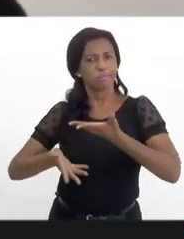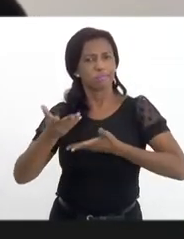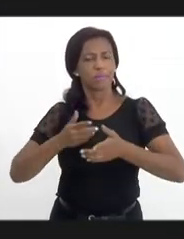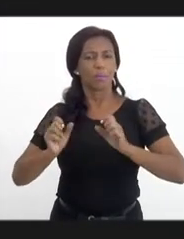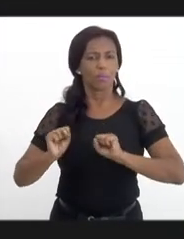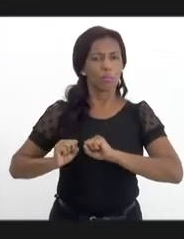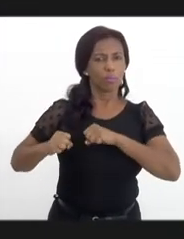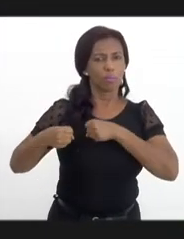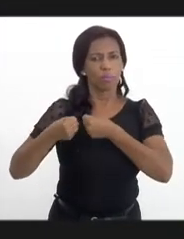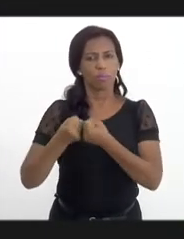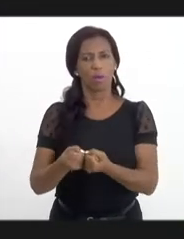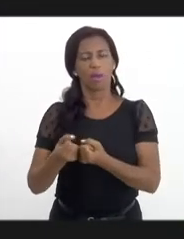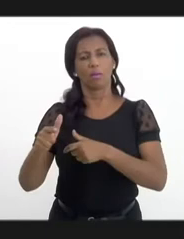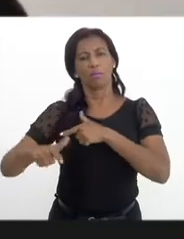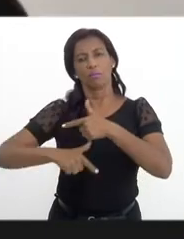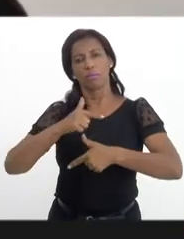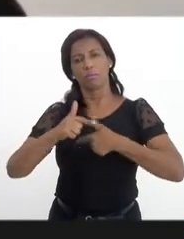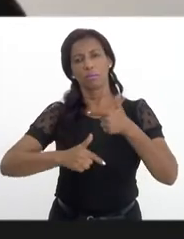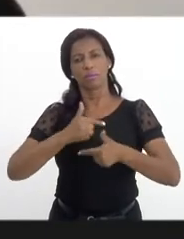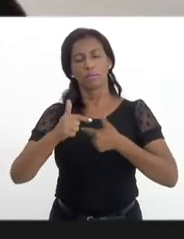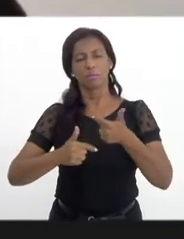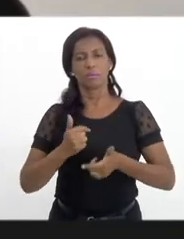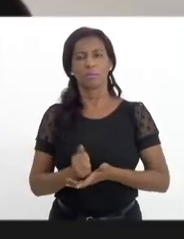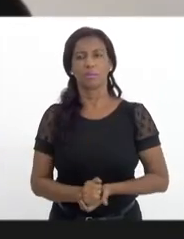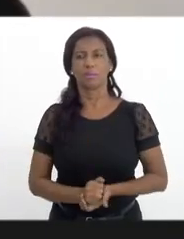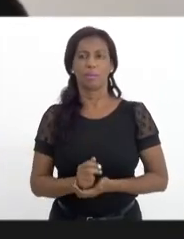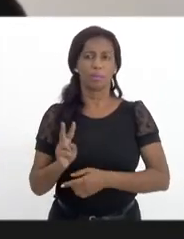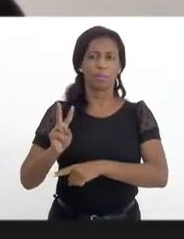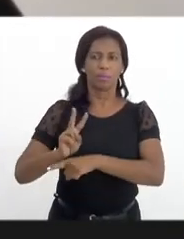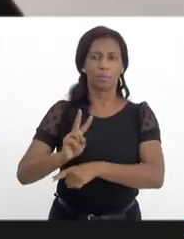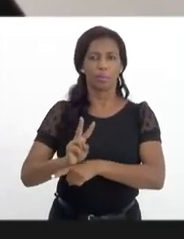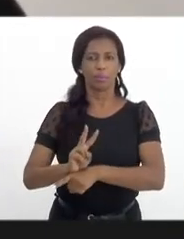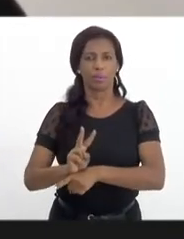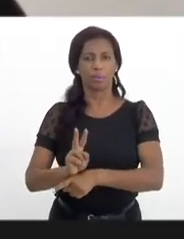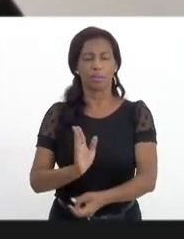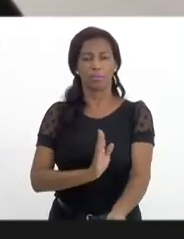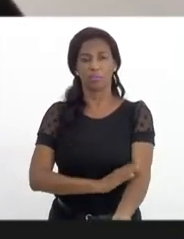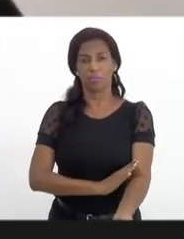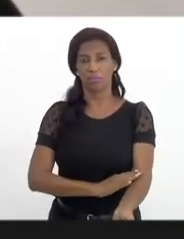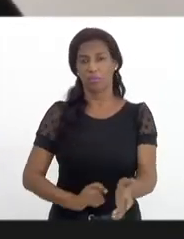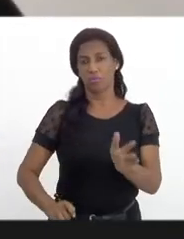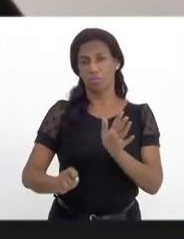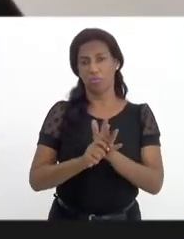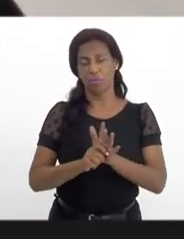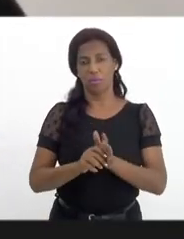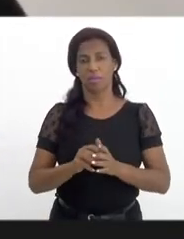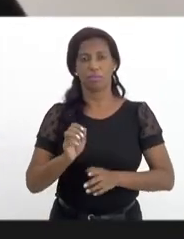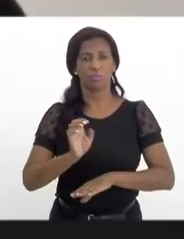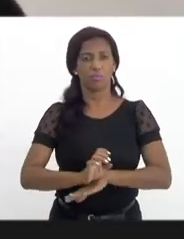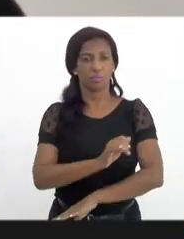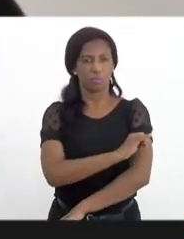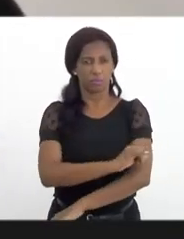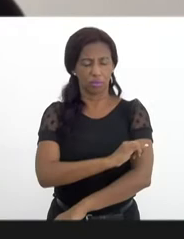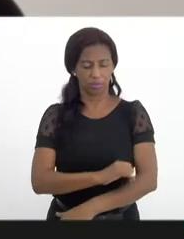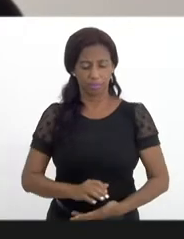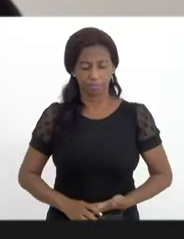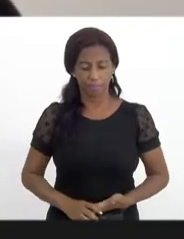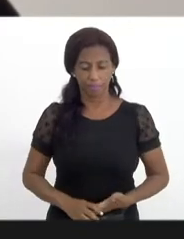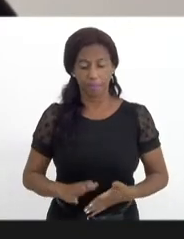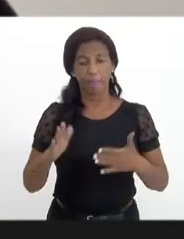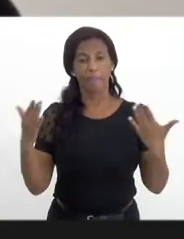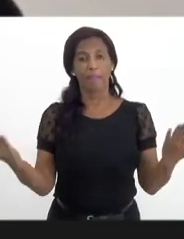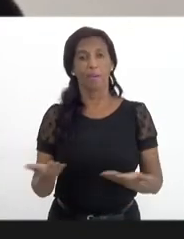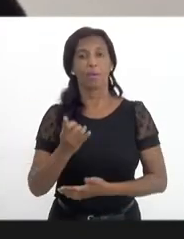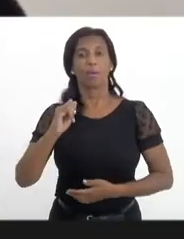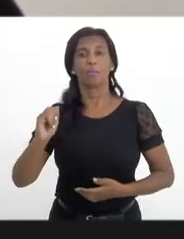potencializar o trabalho, a prevenção de dependência química no Estado do Rio de Janeiro. Quero também agora aproveitar a